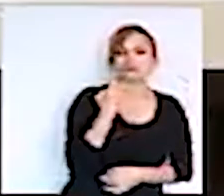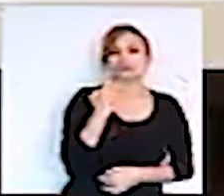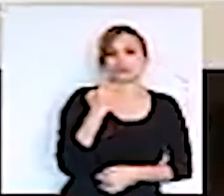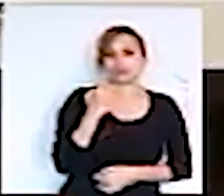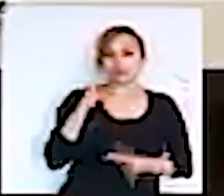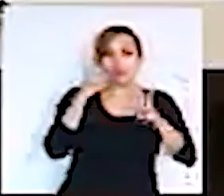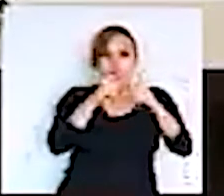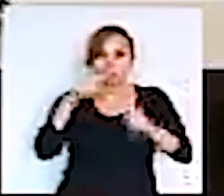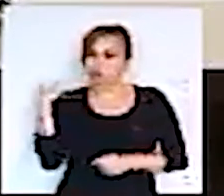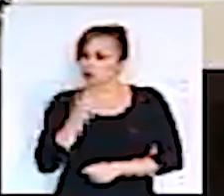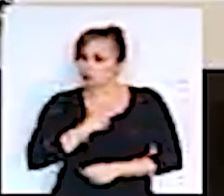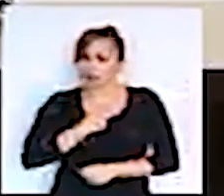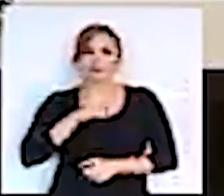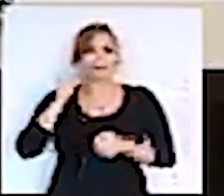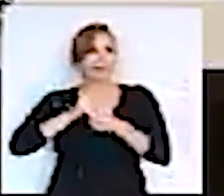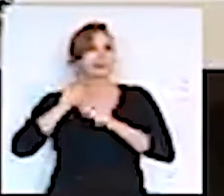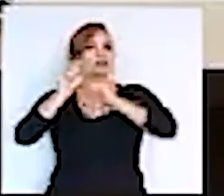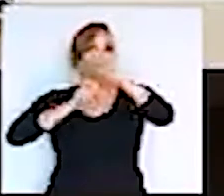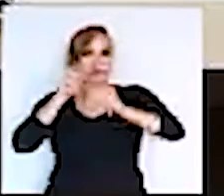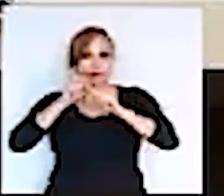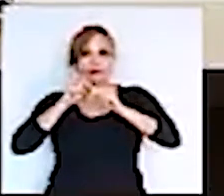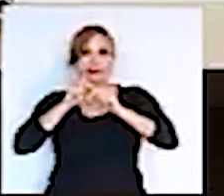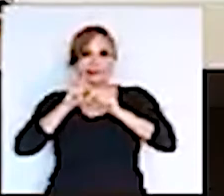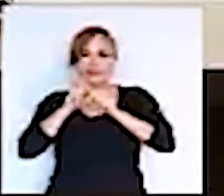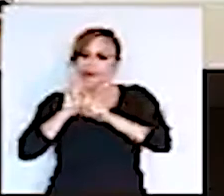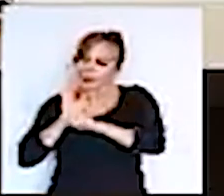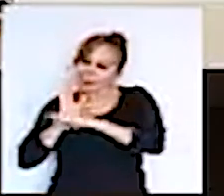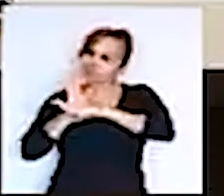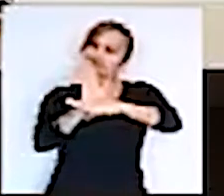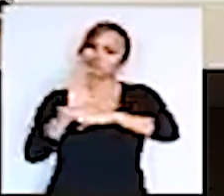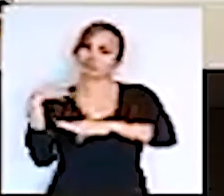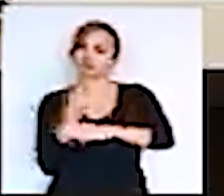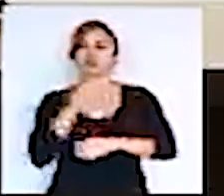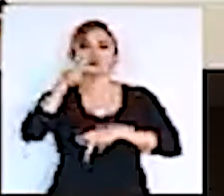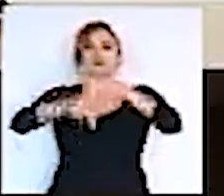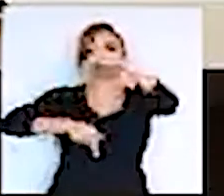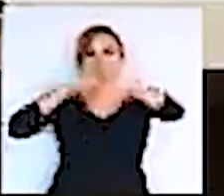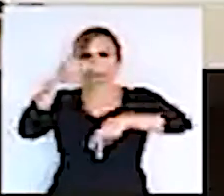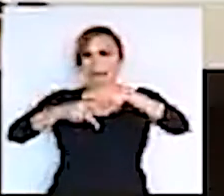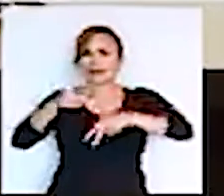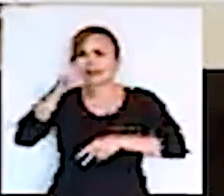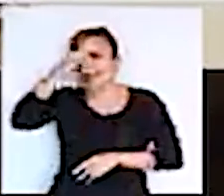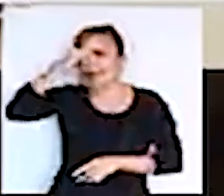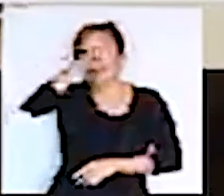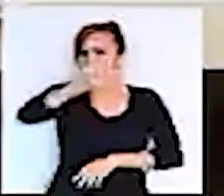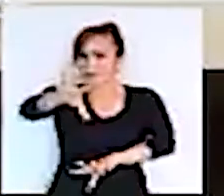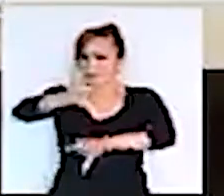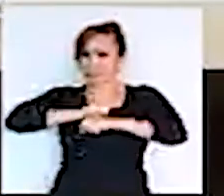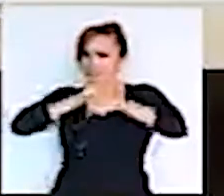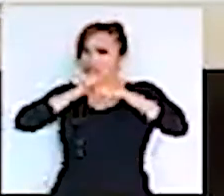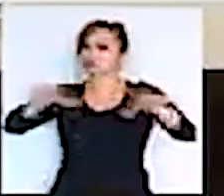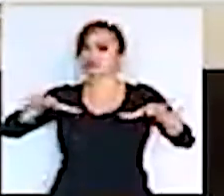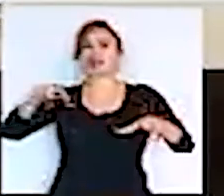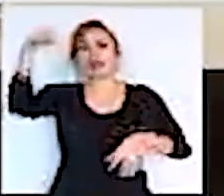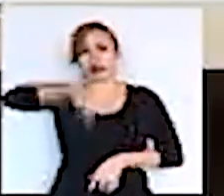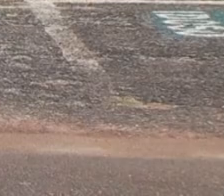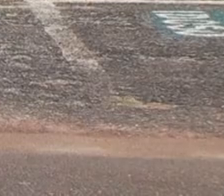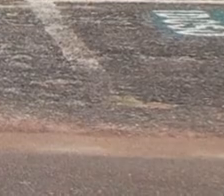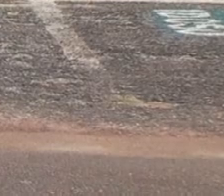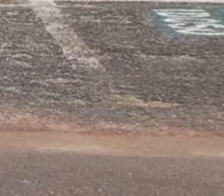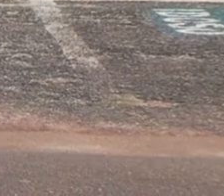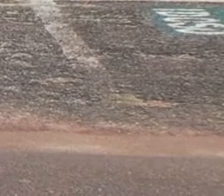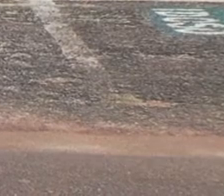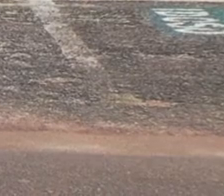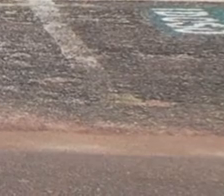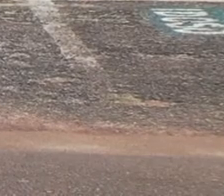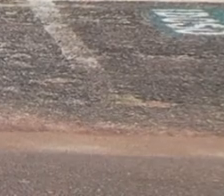morrer. Então tudo que a gente está fazendo é em prol da saúde da nossa população, é para evitar uma disseminação maciça do vírus aqui no nosso estado de Rondônia.